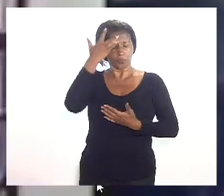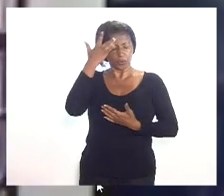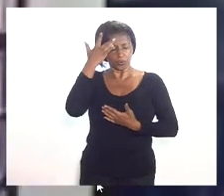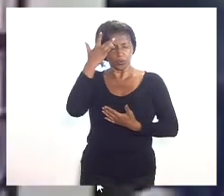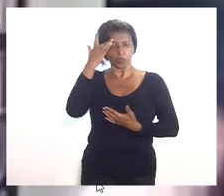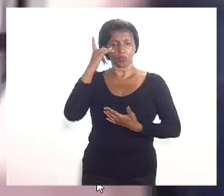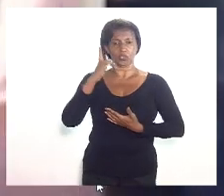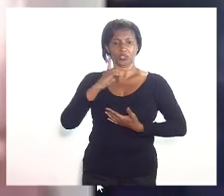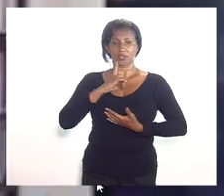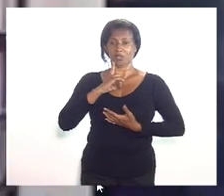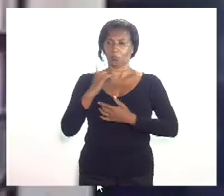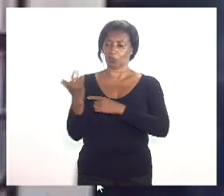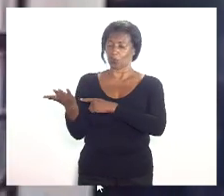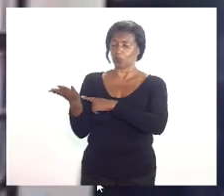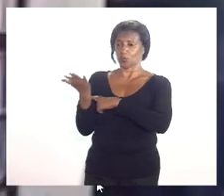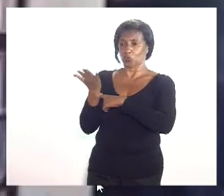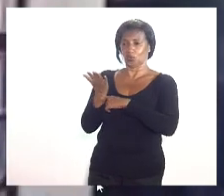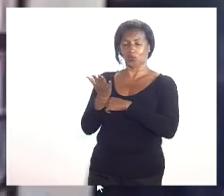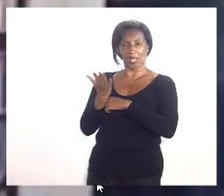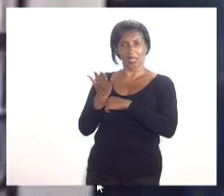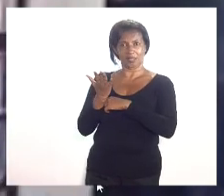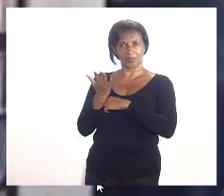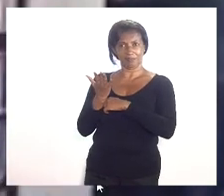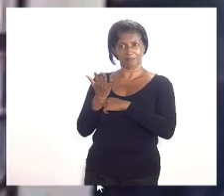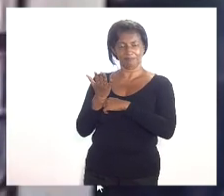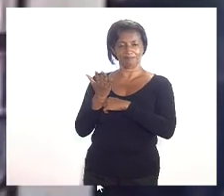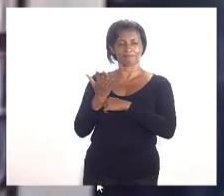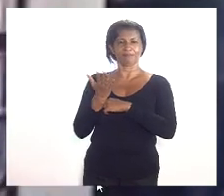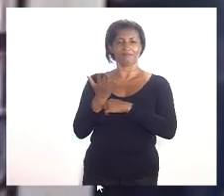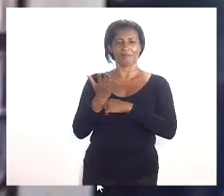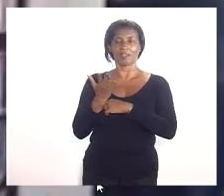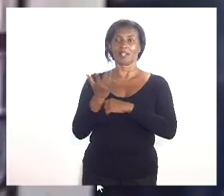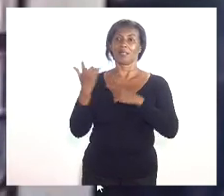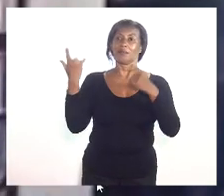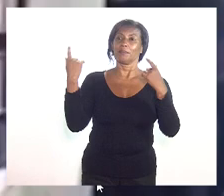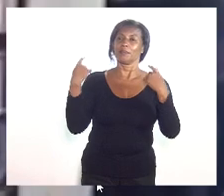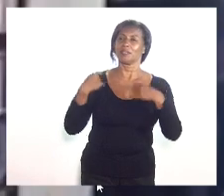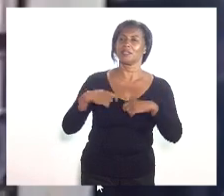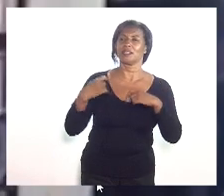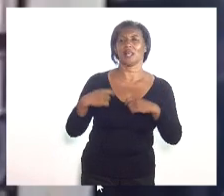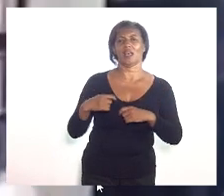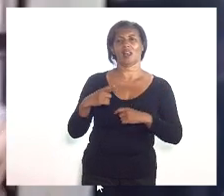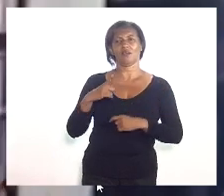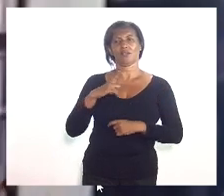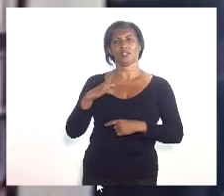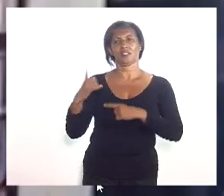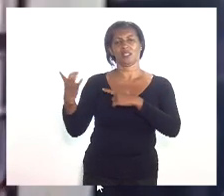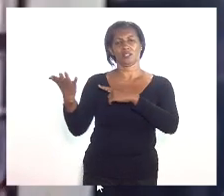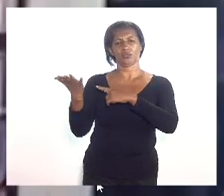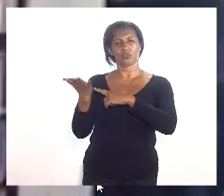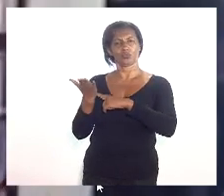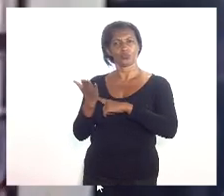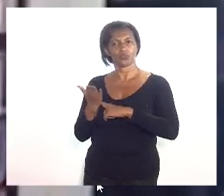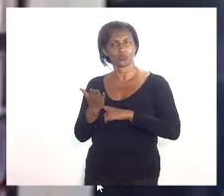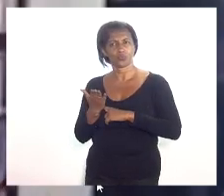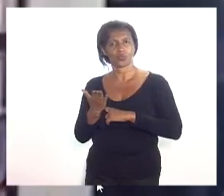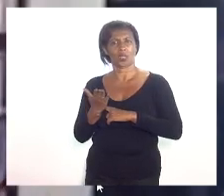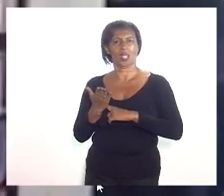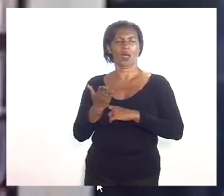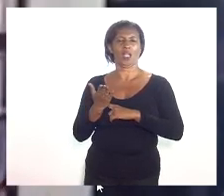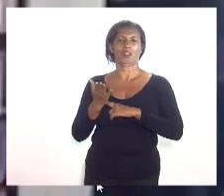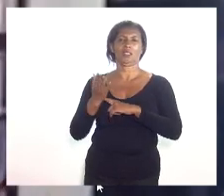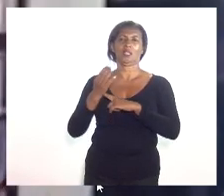atendidas pela solidariedade devia estar sendo atendida exatamente pelos